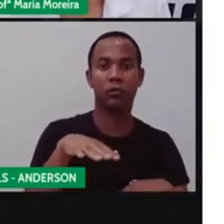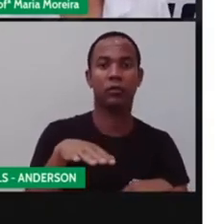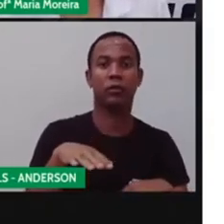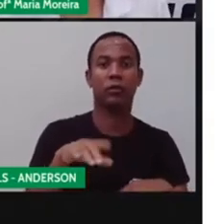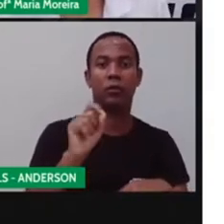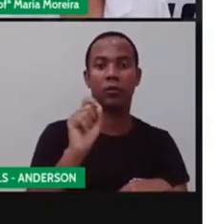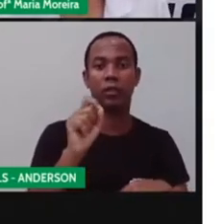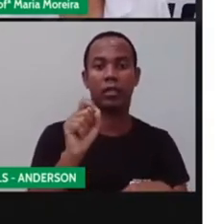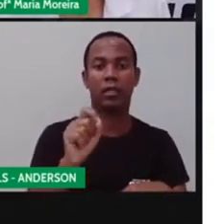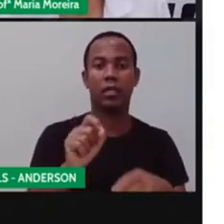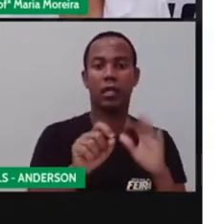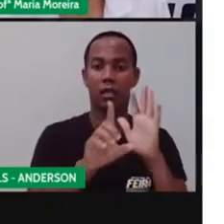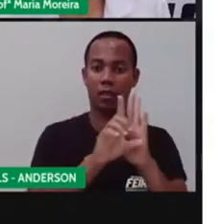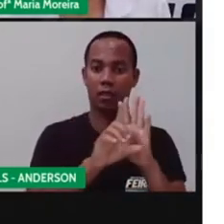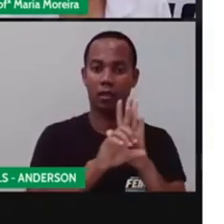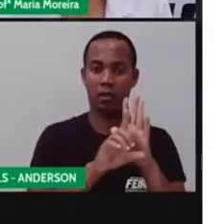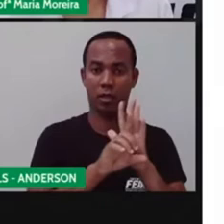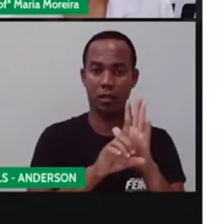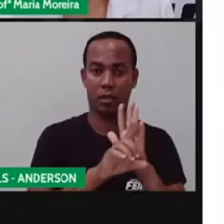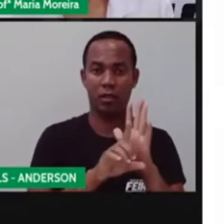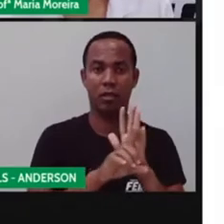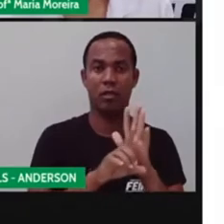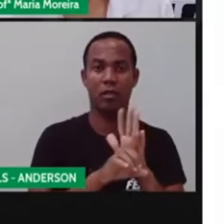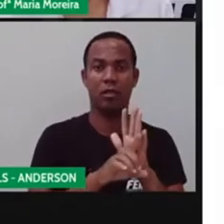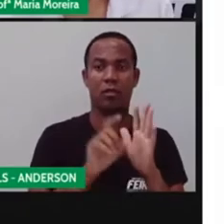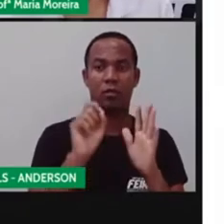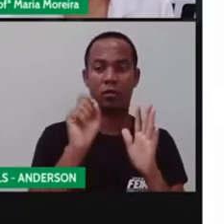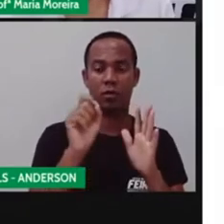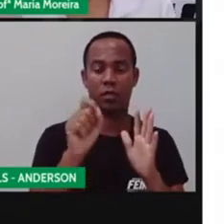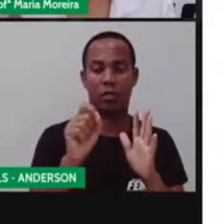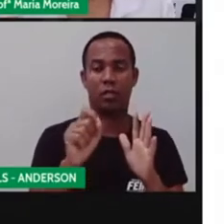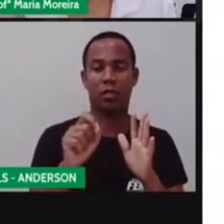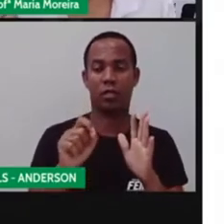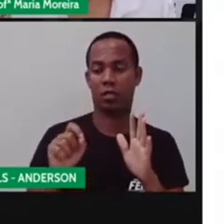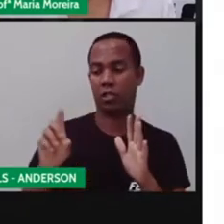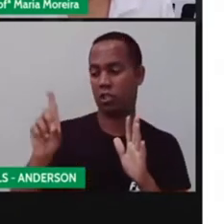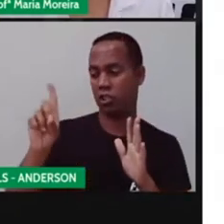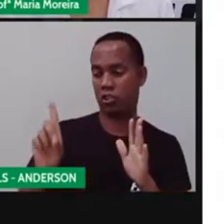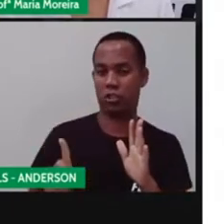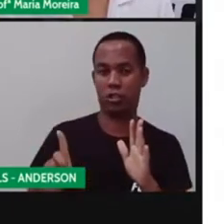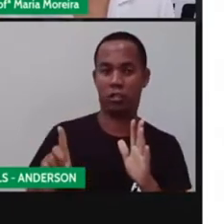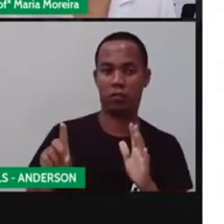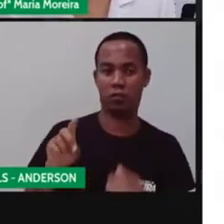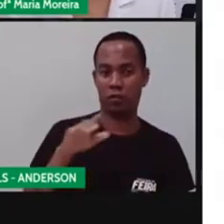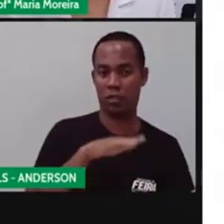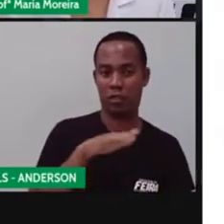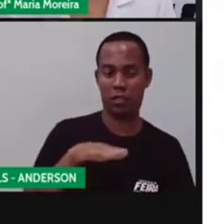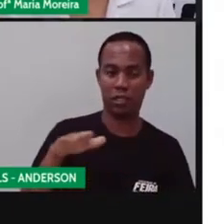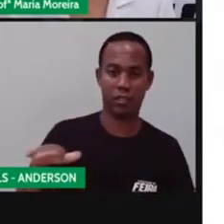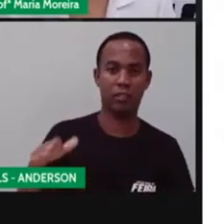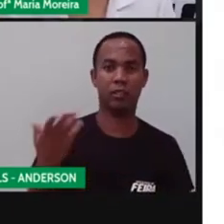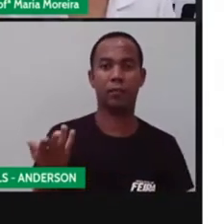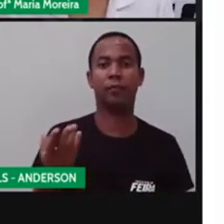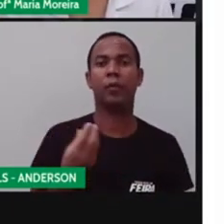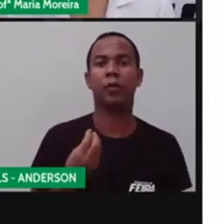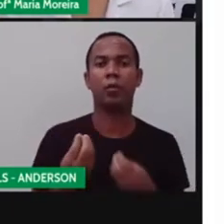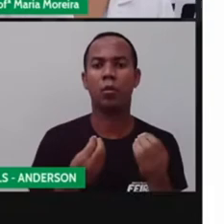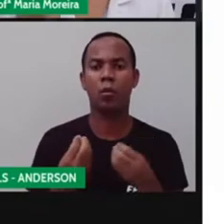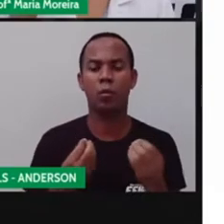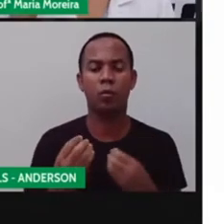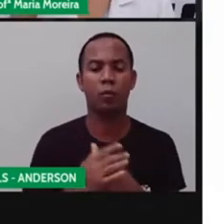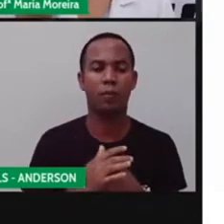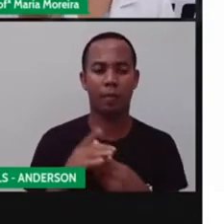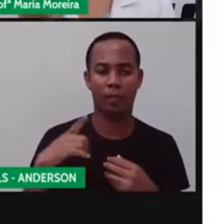citados com frequência quando o assunto é direito da infância. Então, a criança, ela tem o quê?